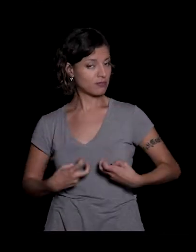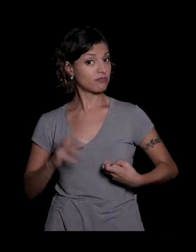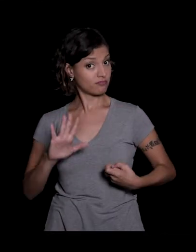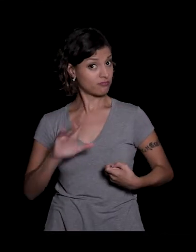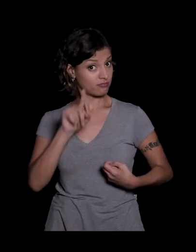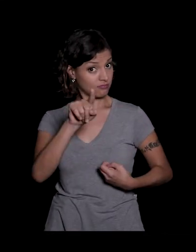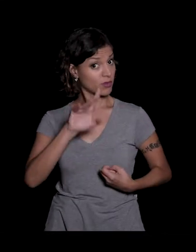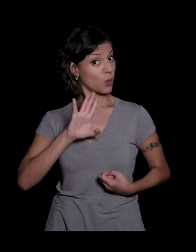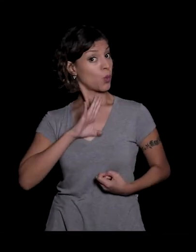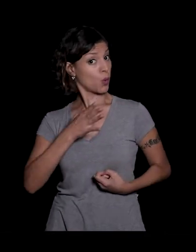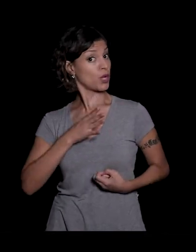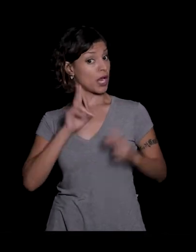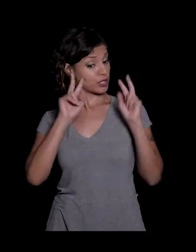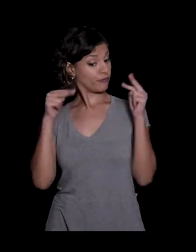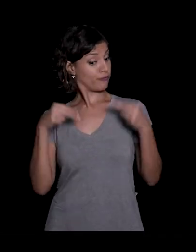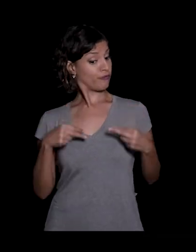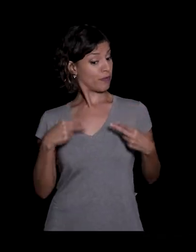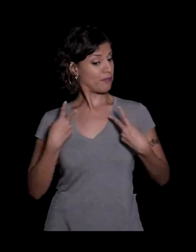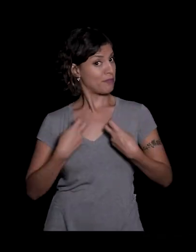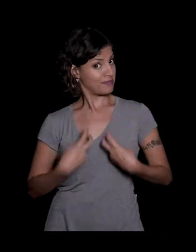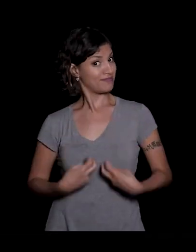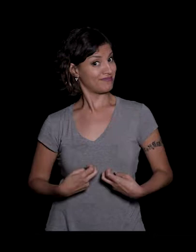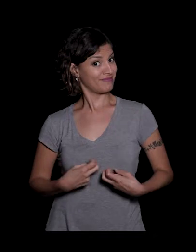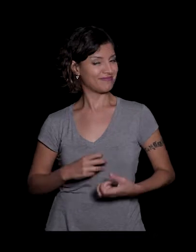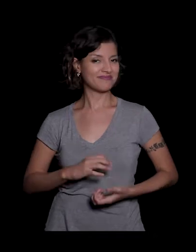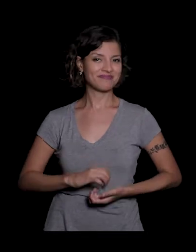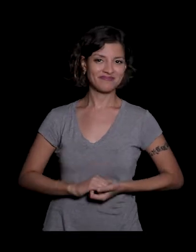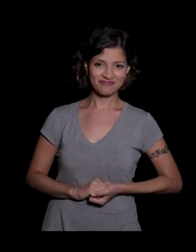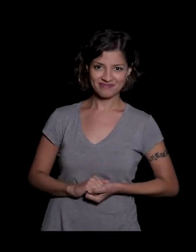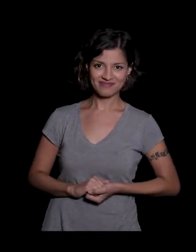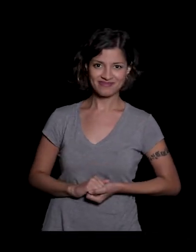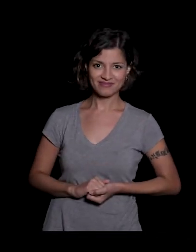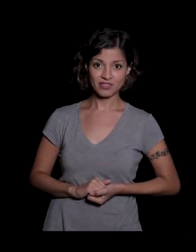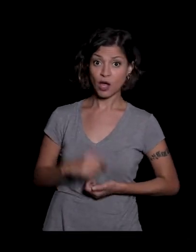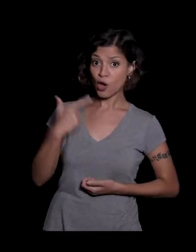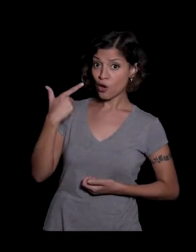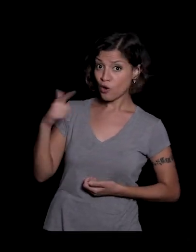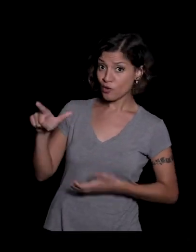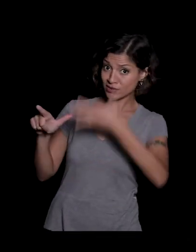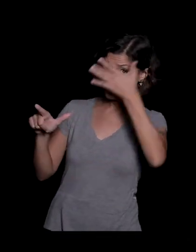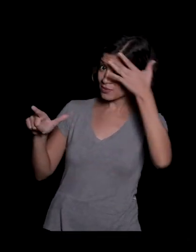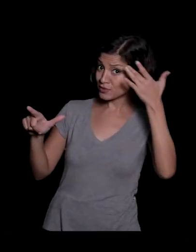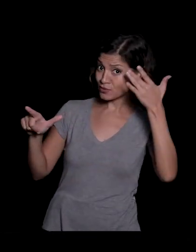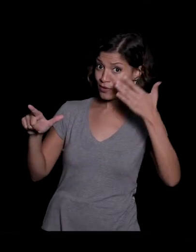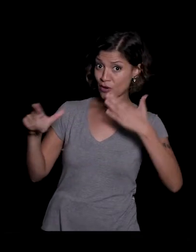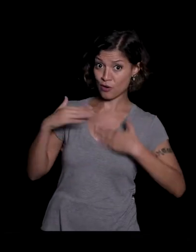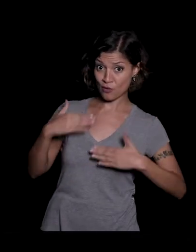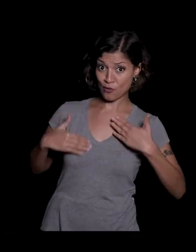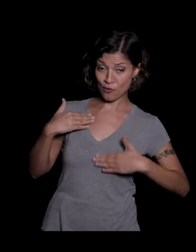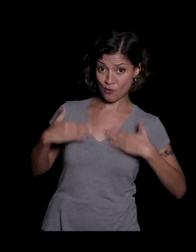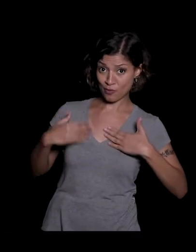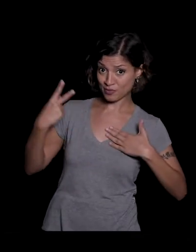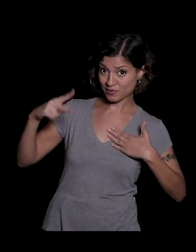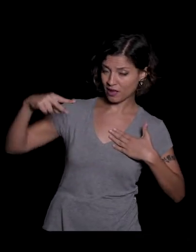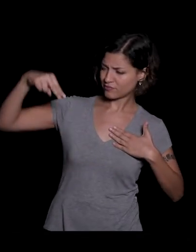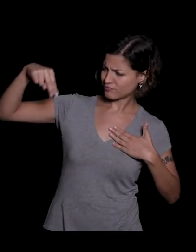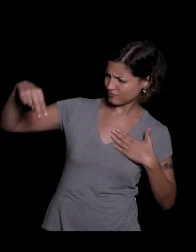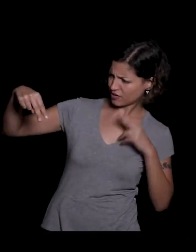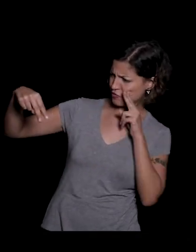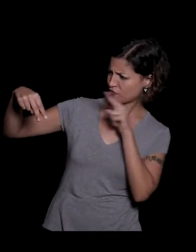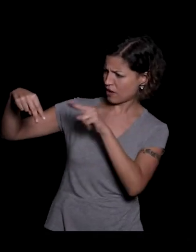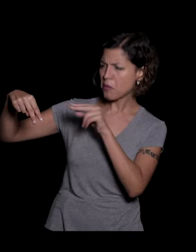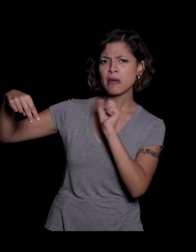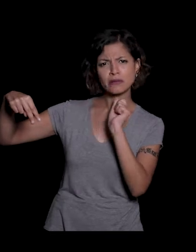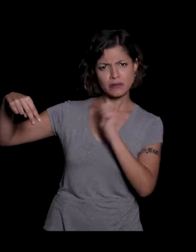coragem de percebê-lo através do corpo do outro você pode observar muita coisa sua